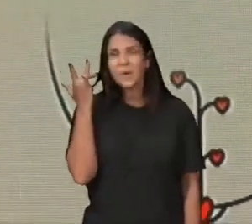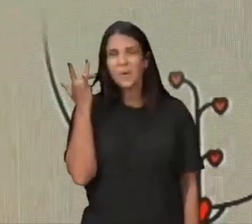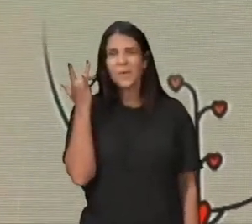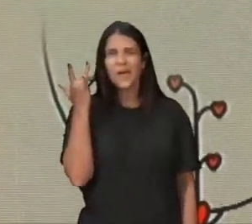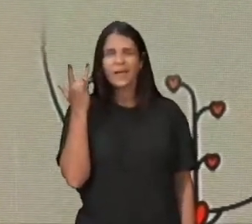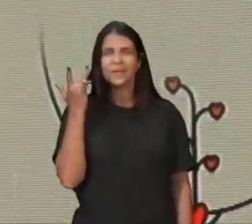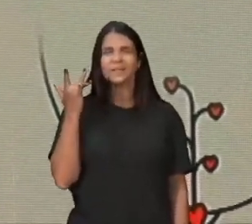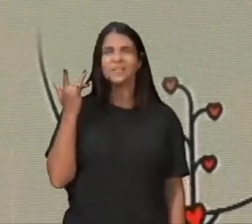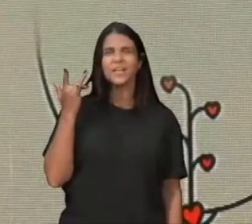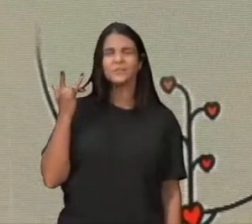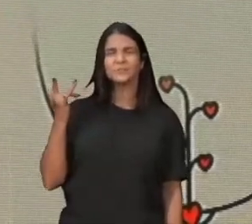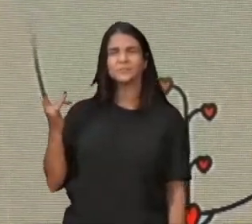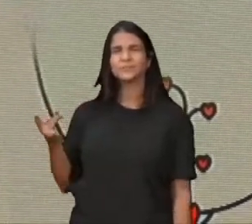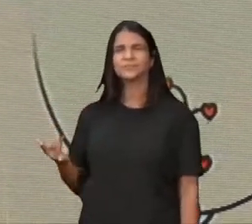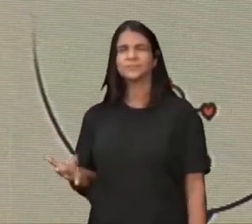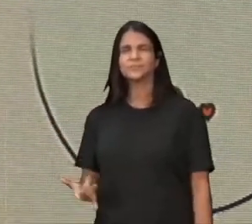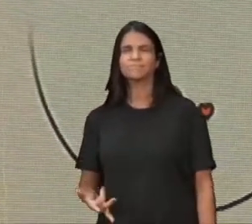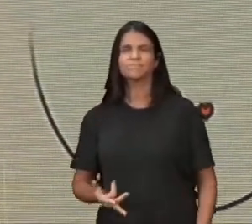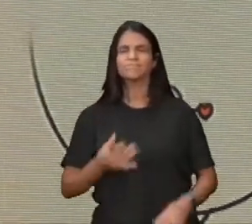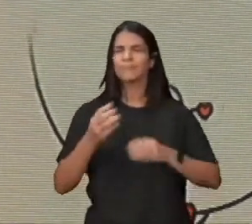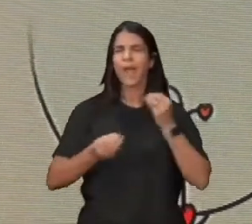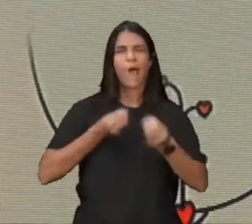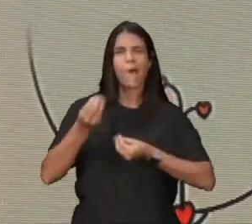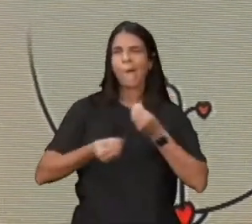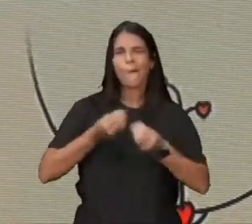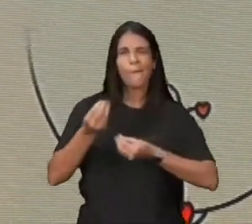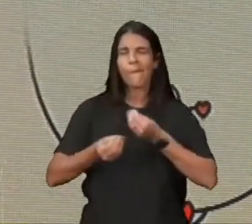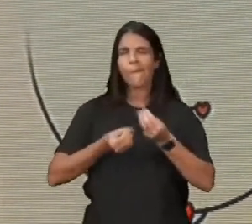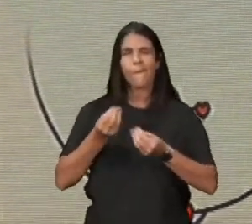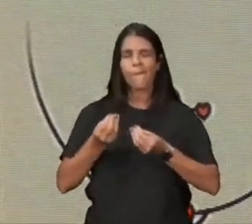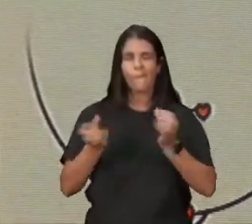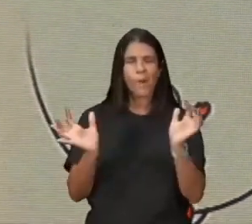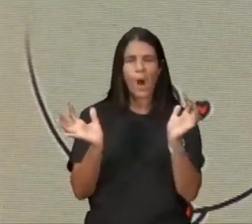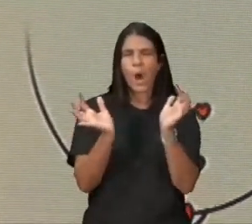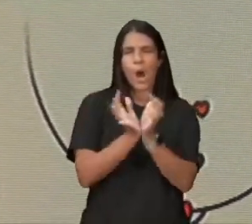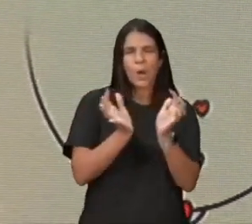gente, você já viu os religiosos, elogiando alguém na Bíblia inteira? Esses caras só criticam,